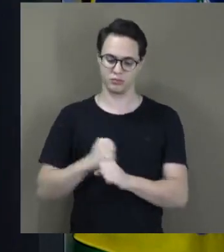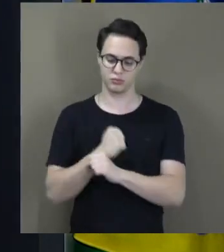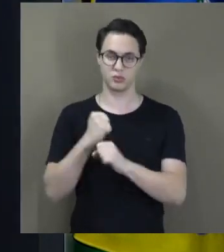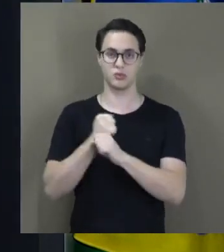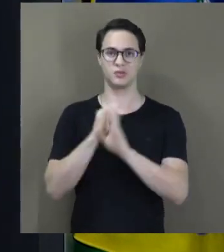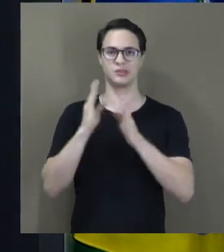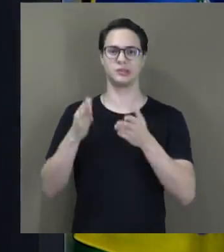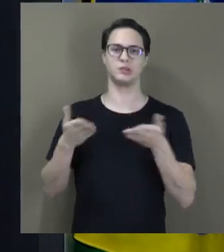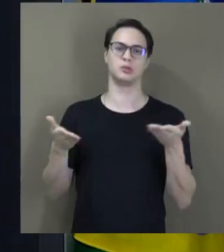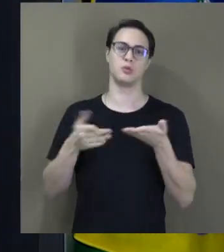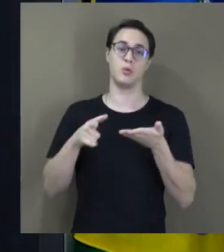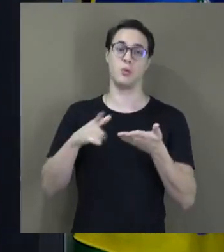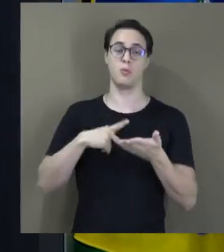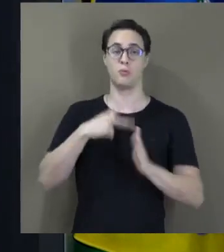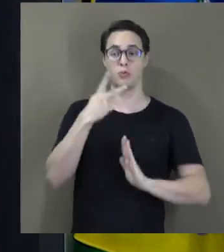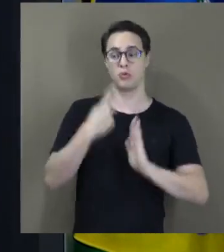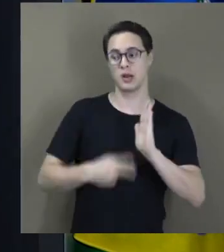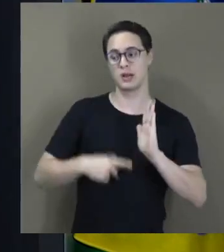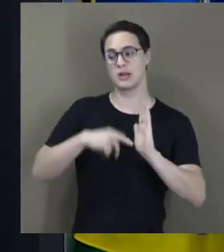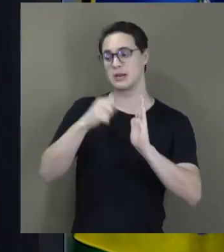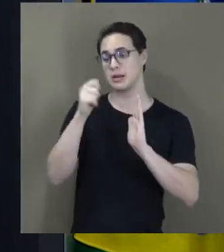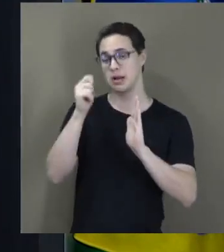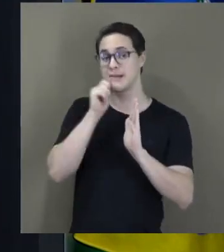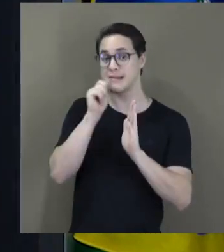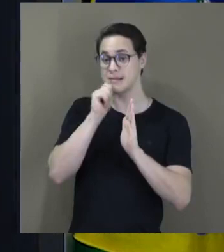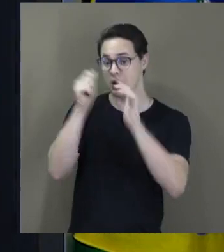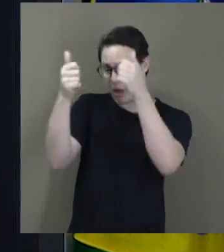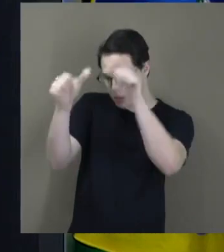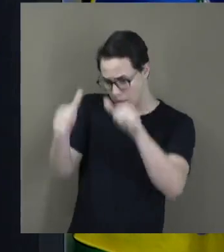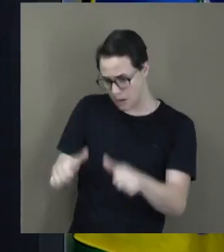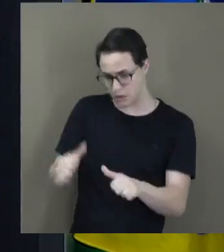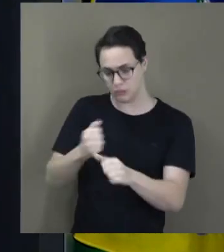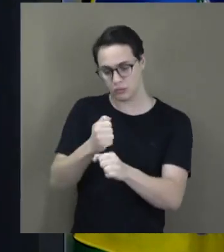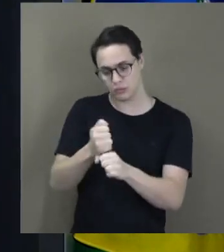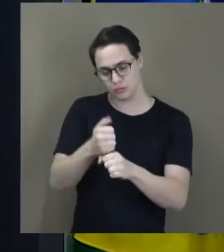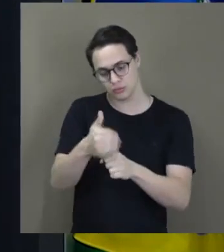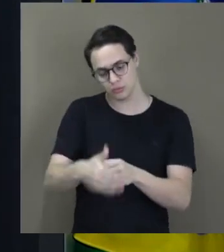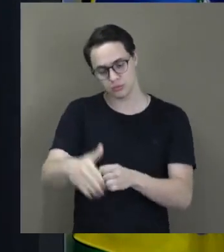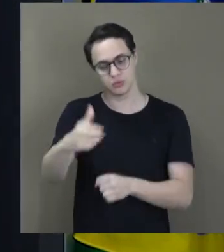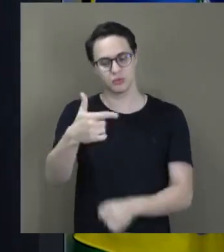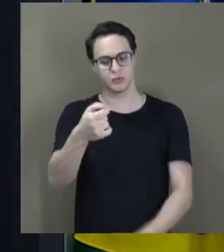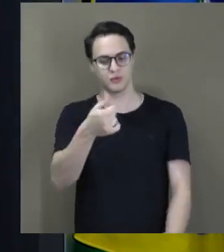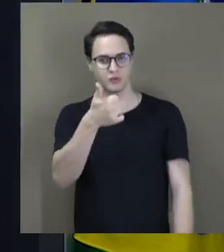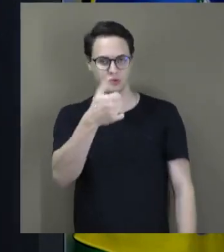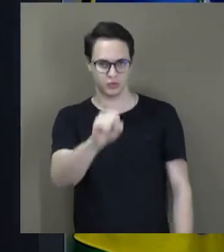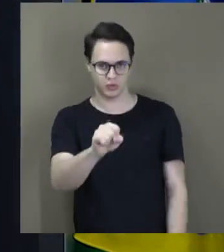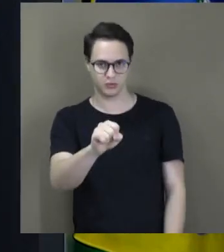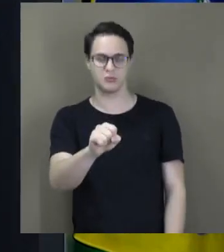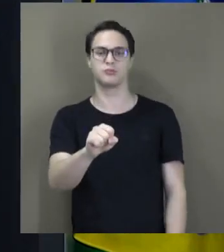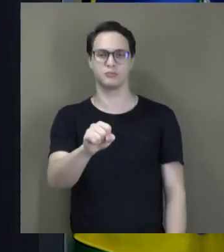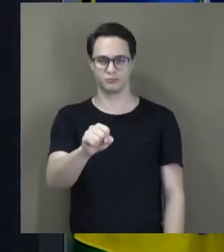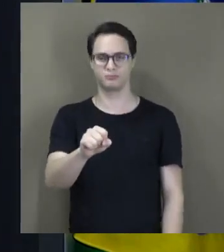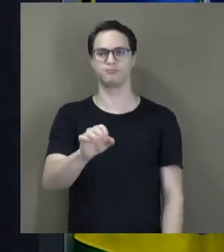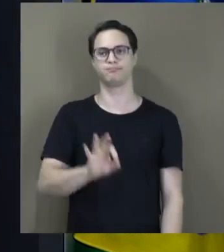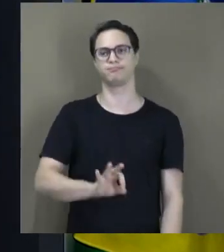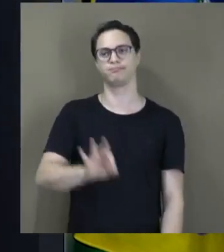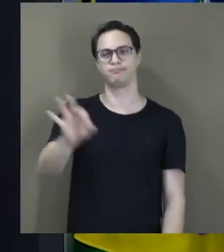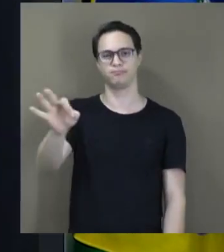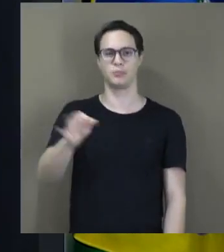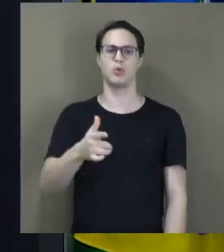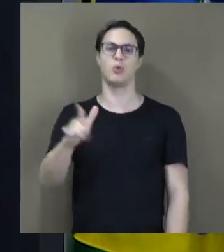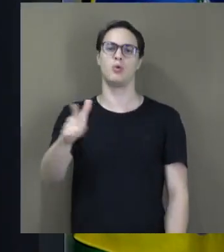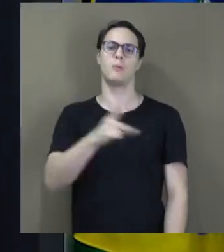como projeto em análise para o longínquo ano de 2028, já em outro mandato